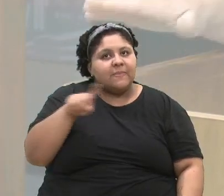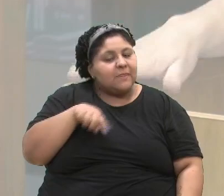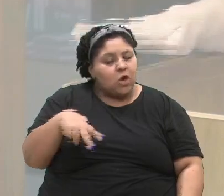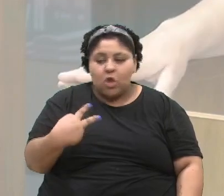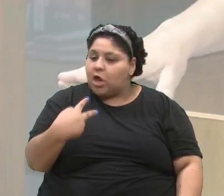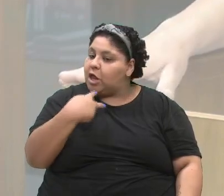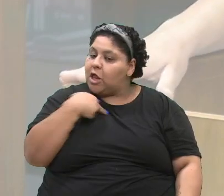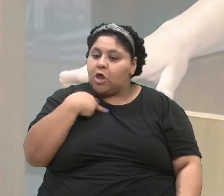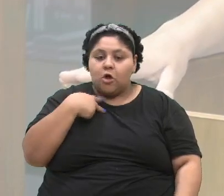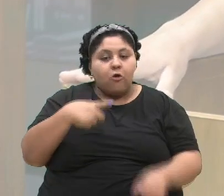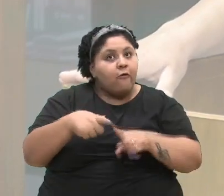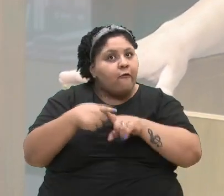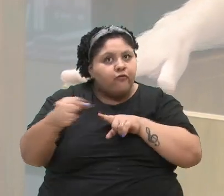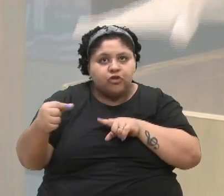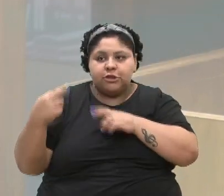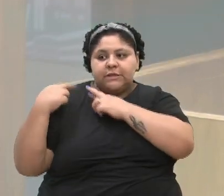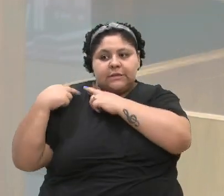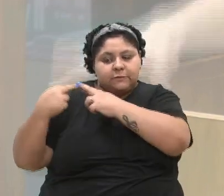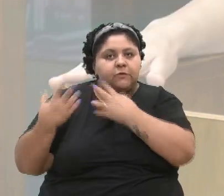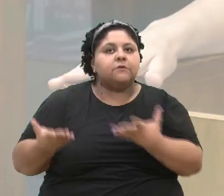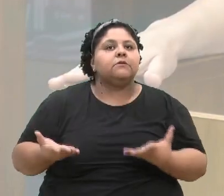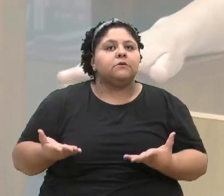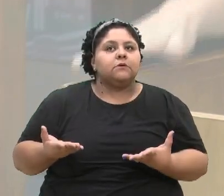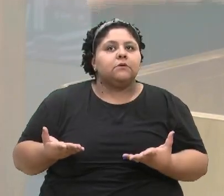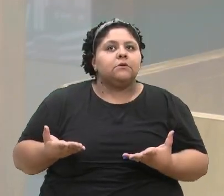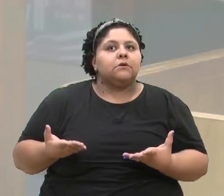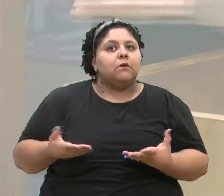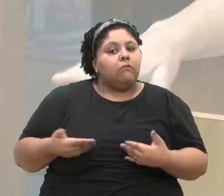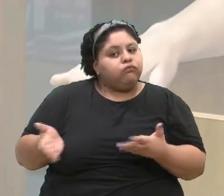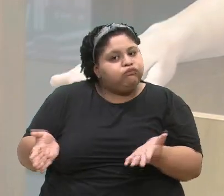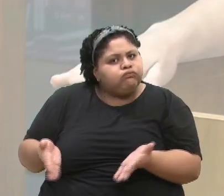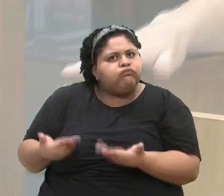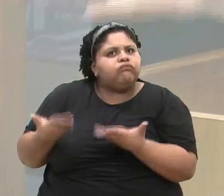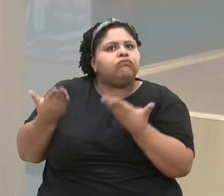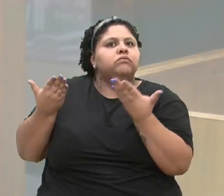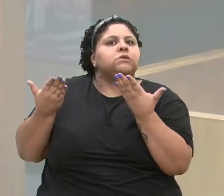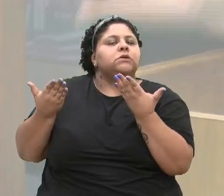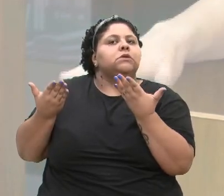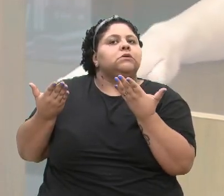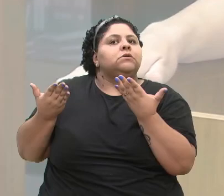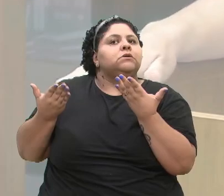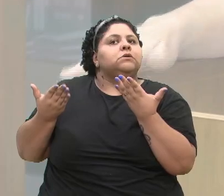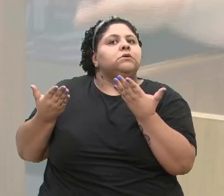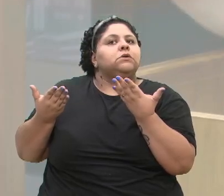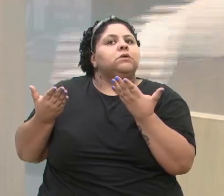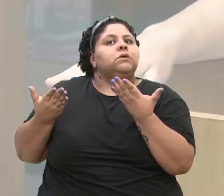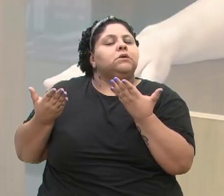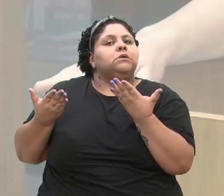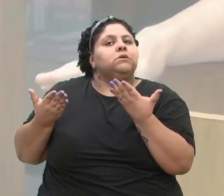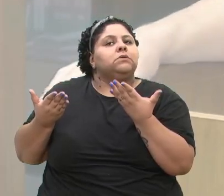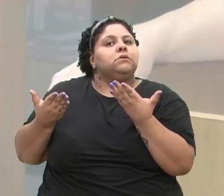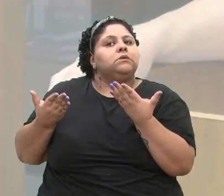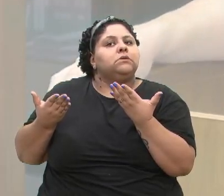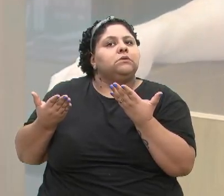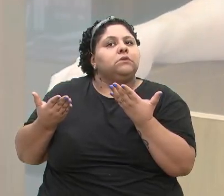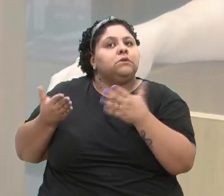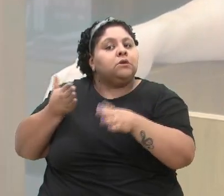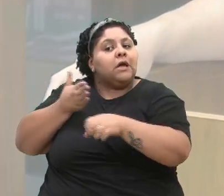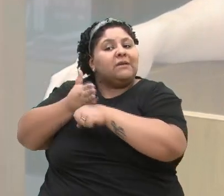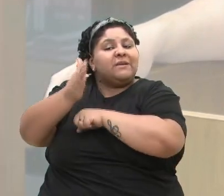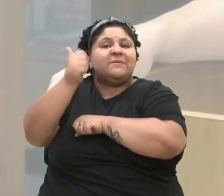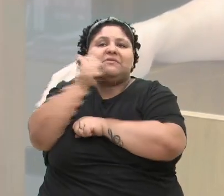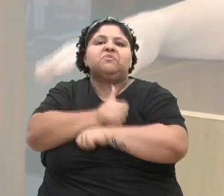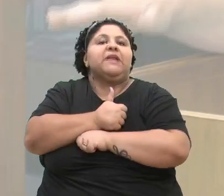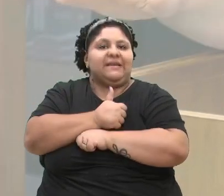podemos fugir dessa responsabilidade. De fomentar, de incentivar, de motivar a participação das